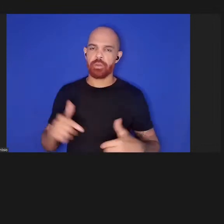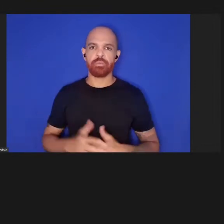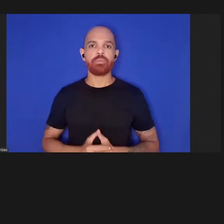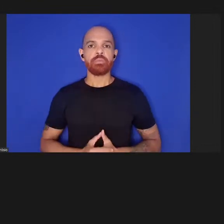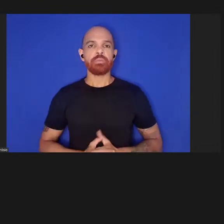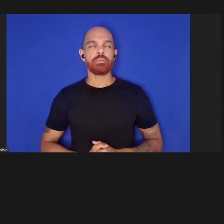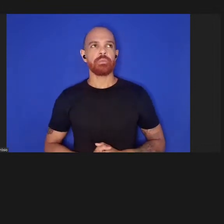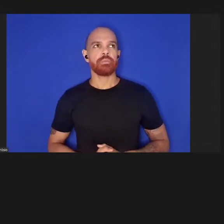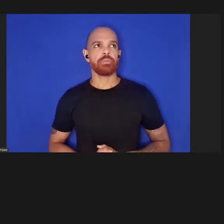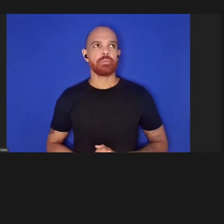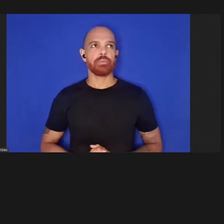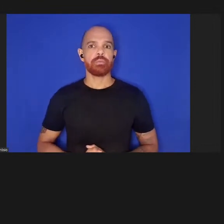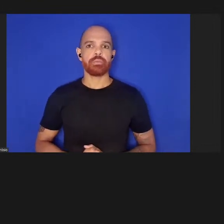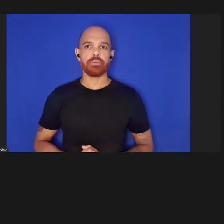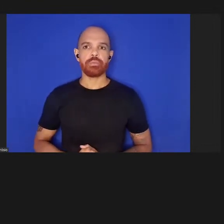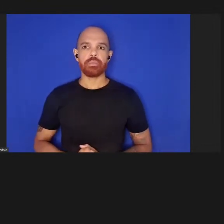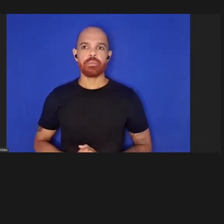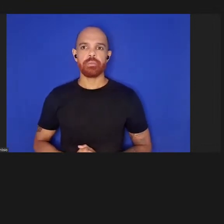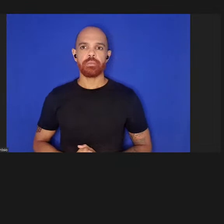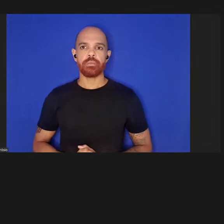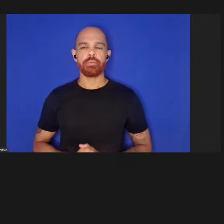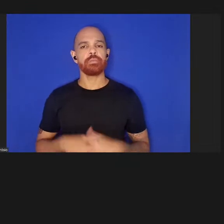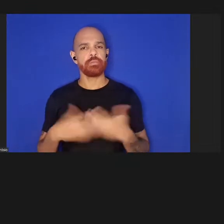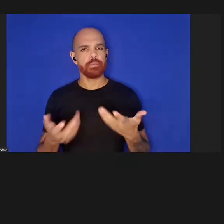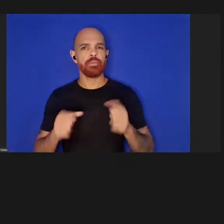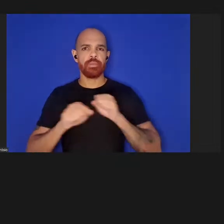então não fica muito claro